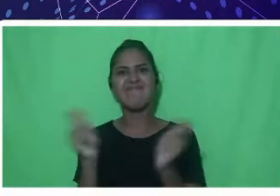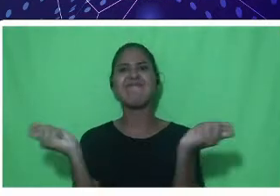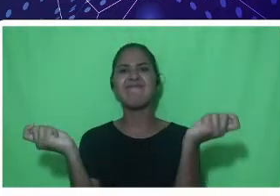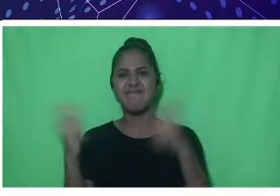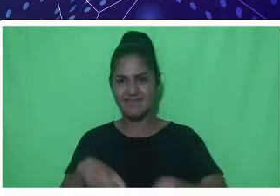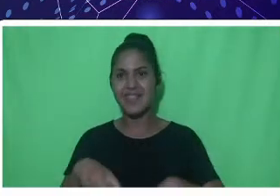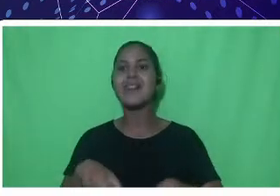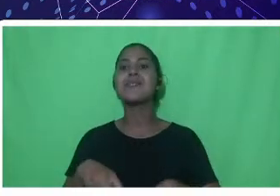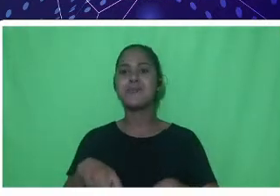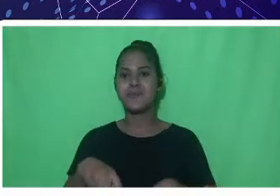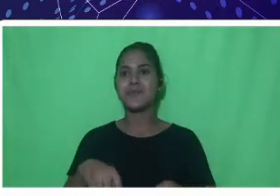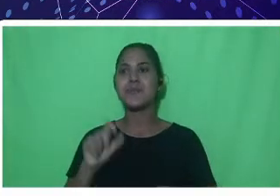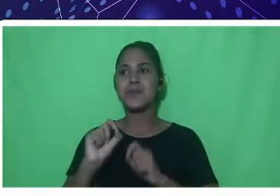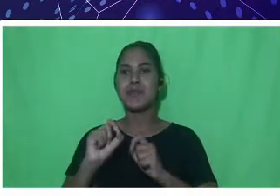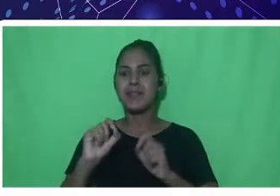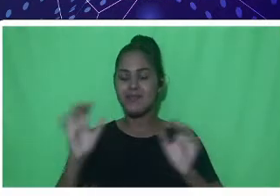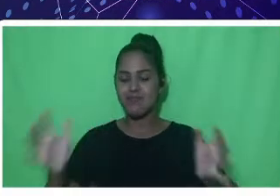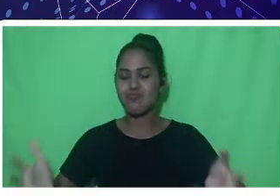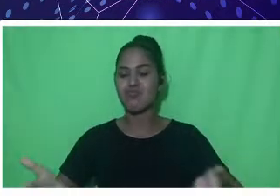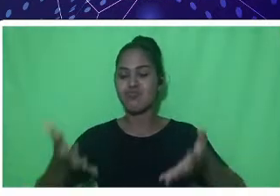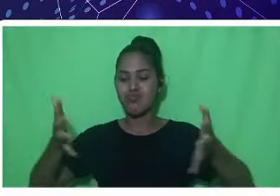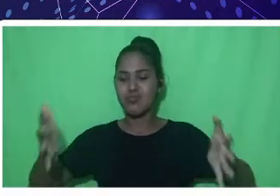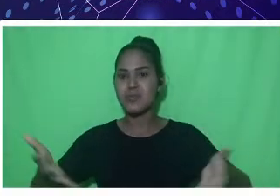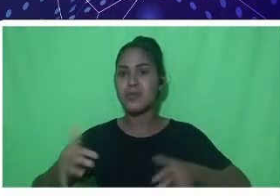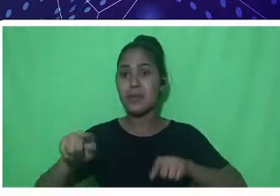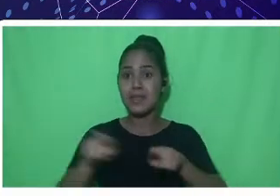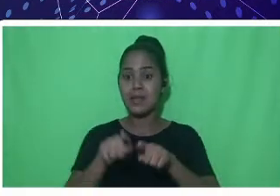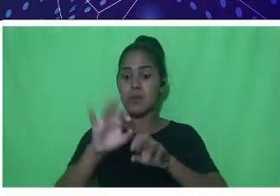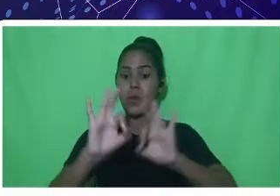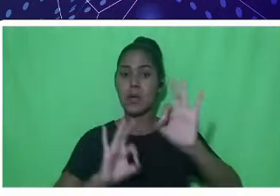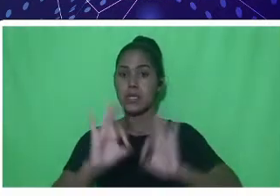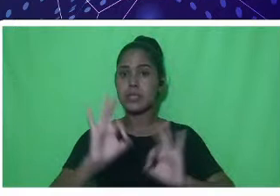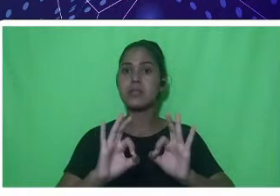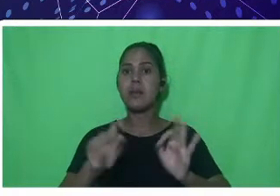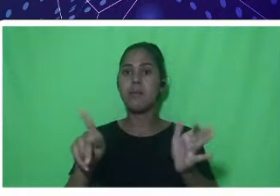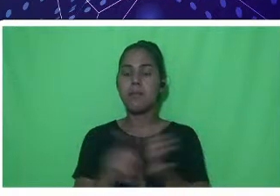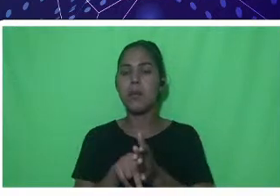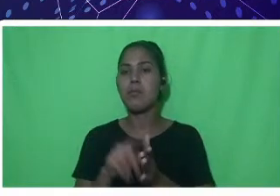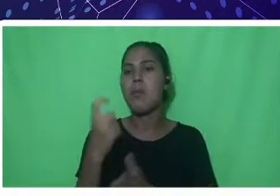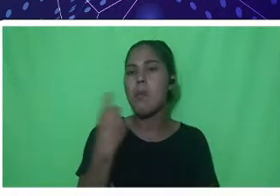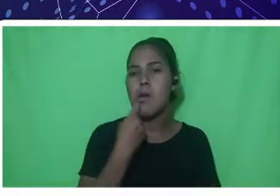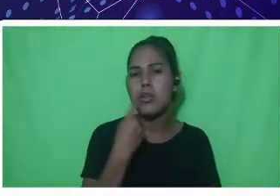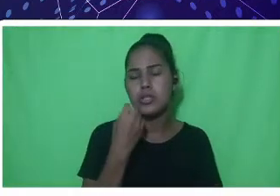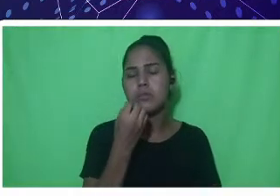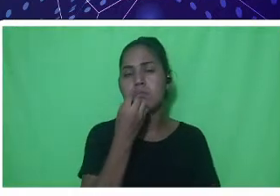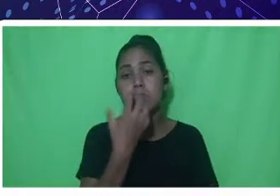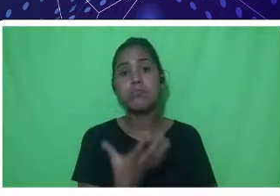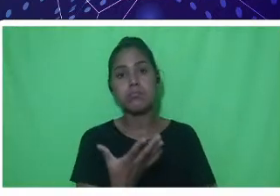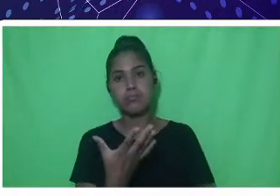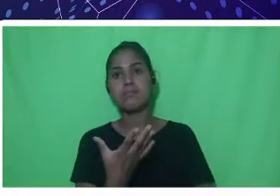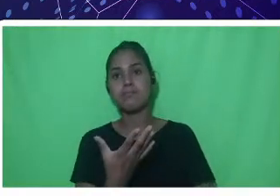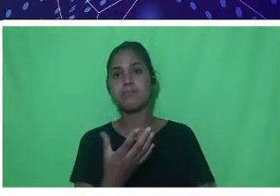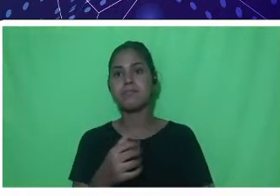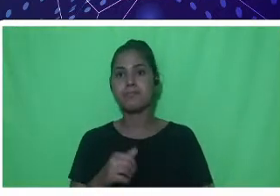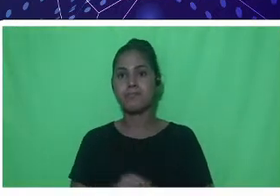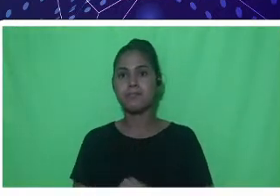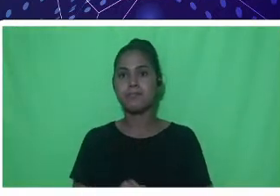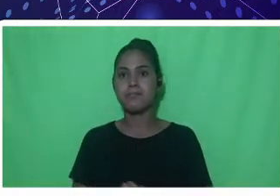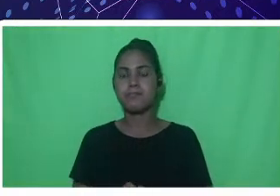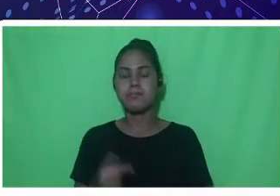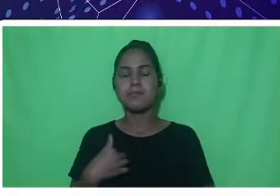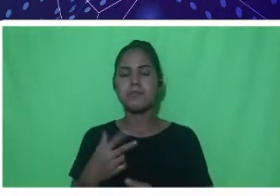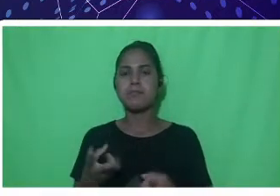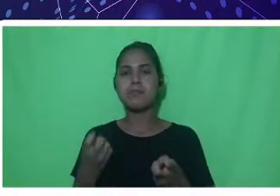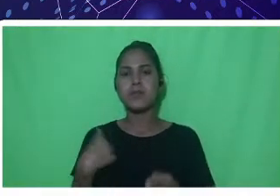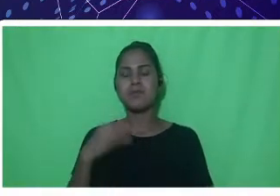a produção de organismos aquáticos, então eu vejo que eu estou no caminho certo,